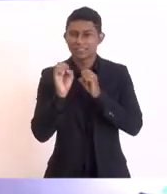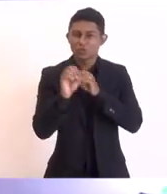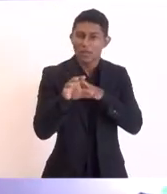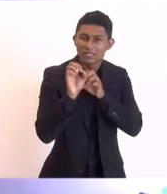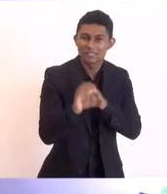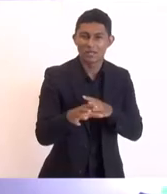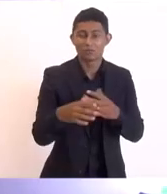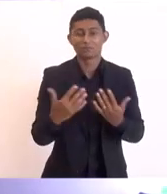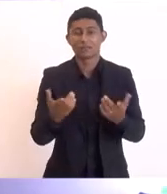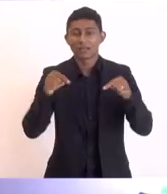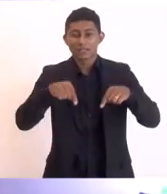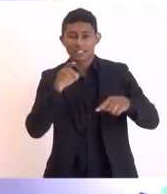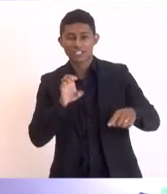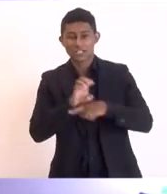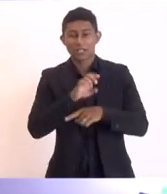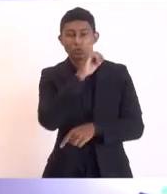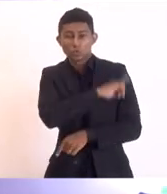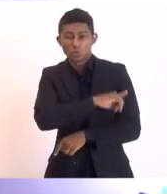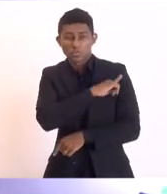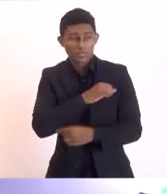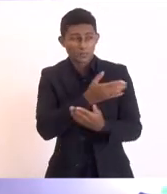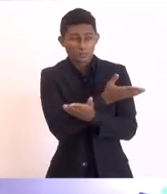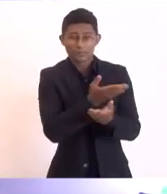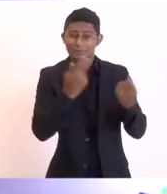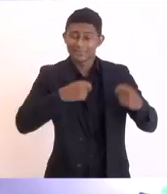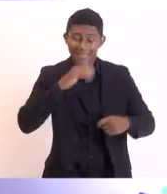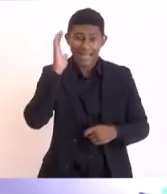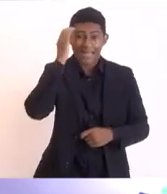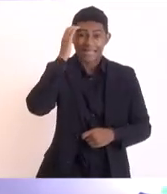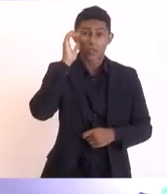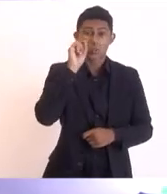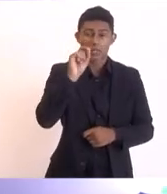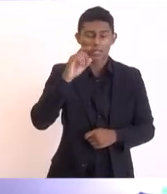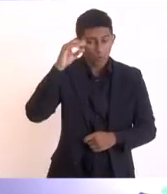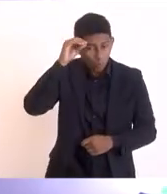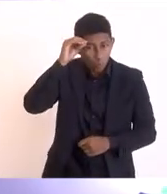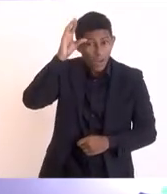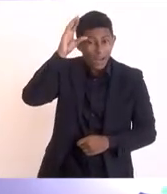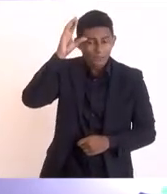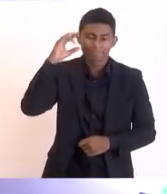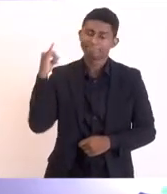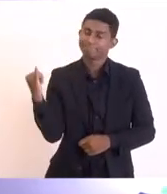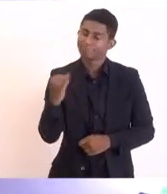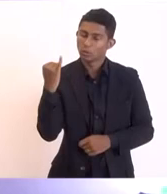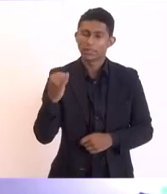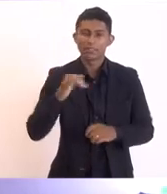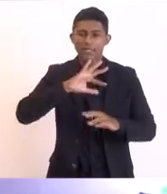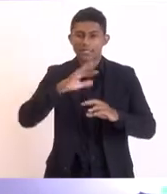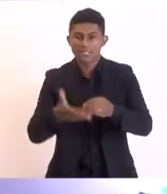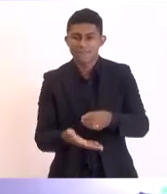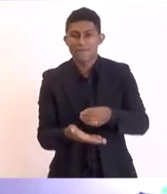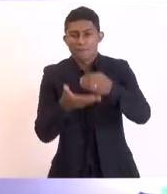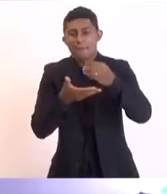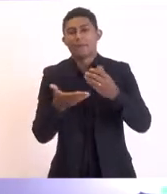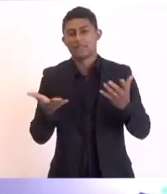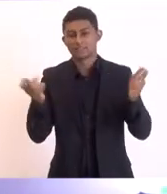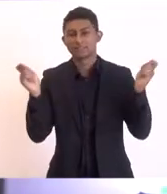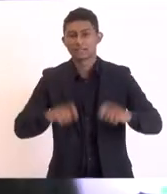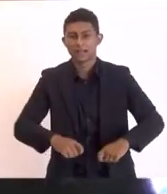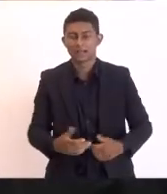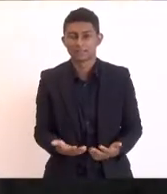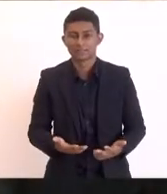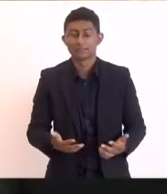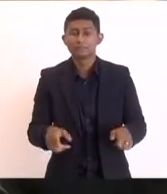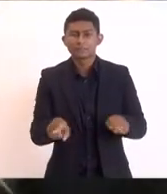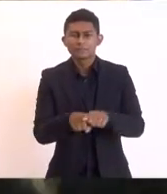que o estado do Rio de Janeiro entenda que é necessário investir em conhecimento para a gente poder ter desenvolvimento André eu só gostaria de colocar